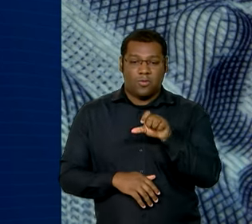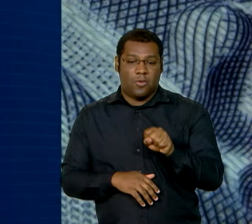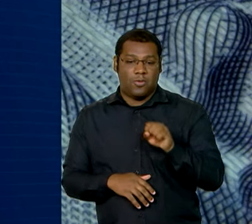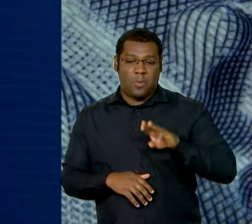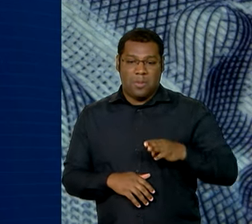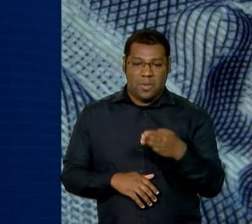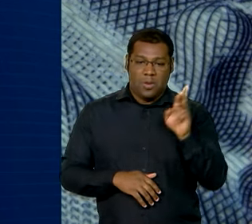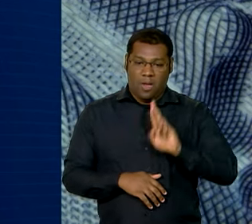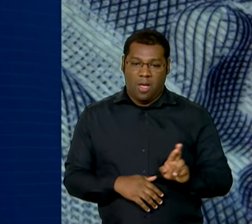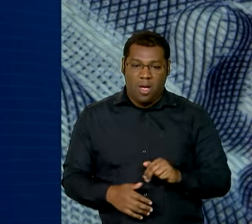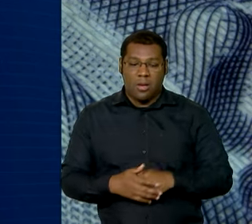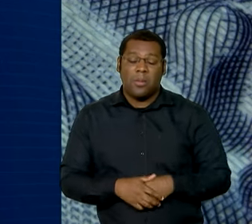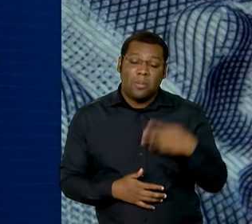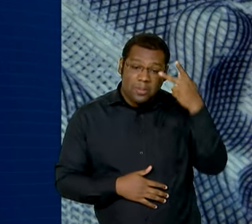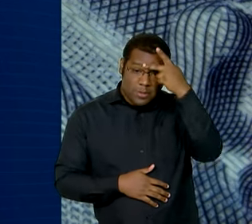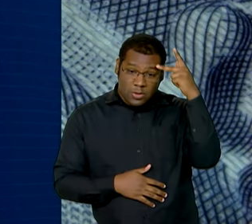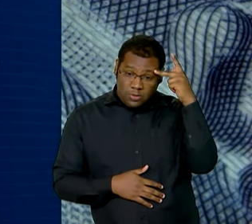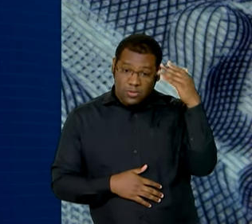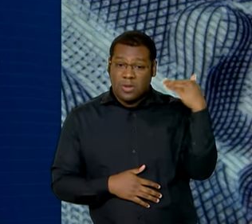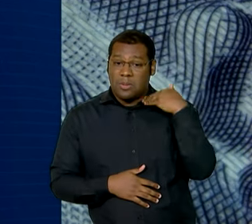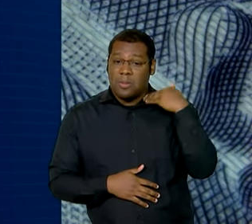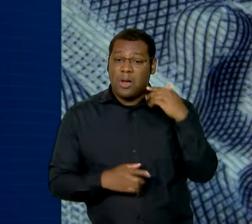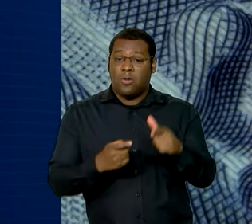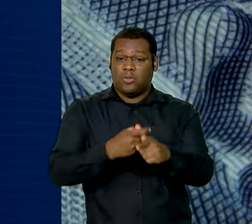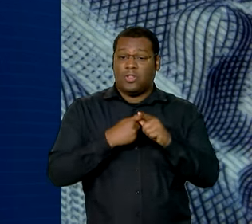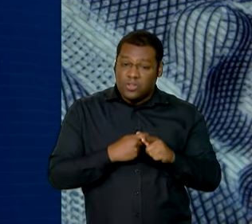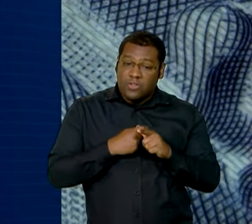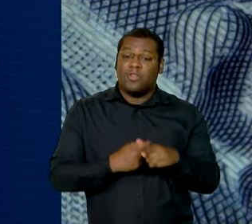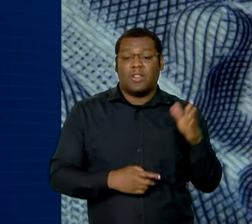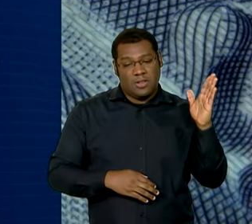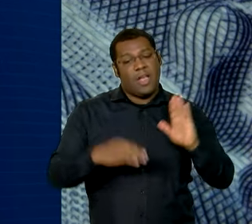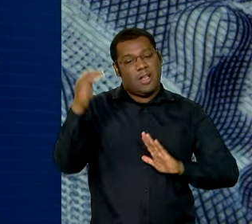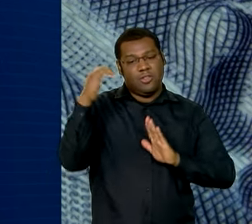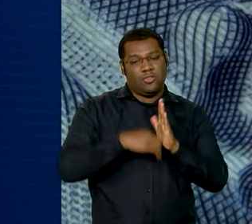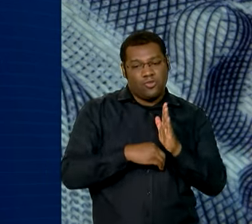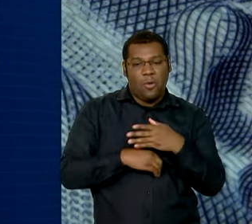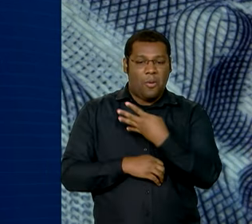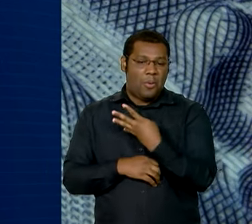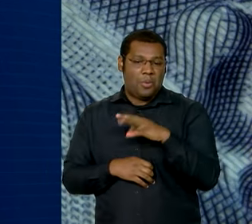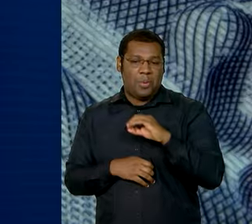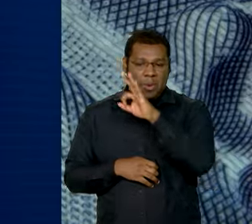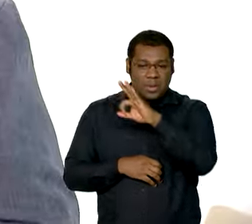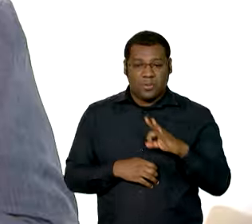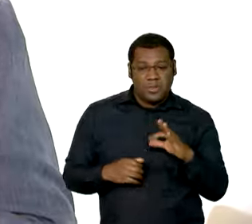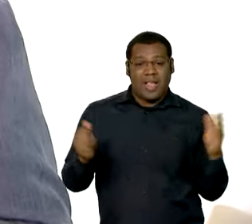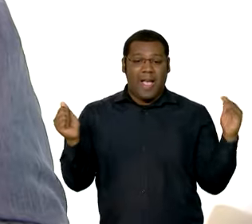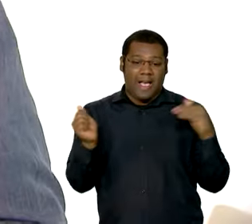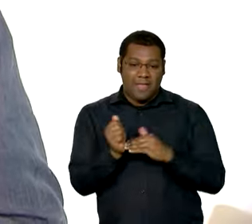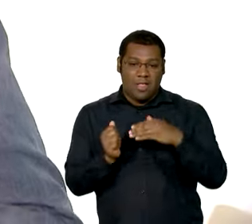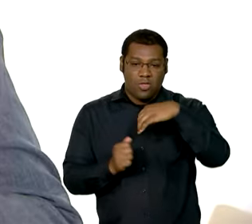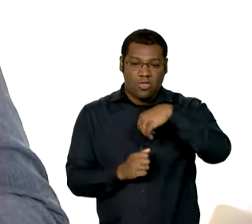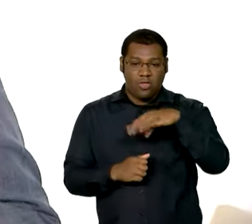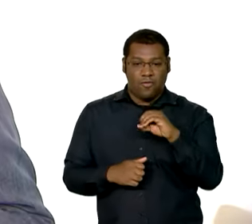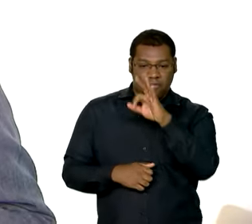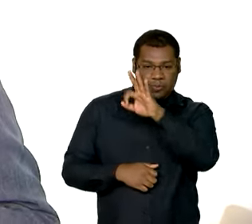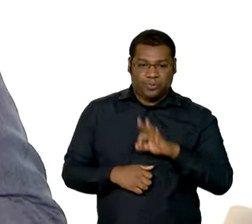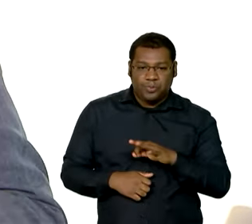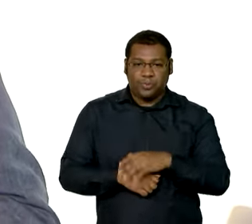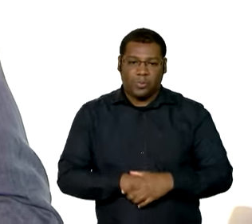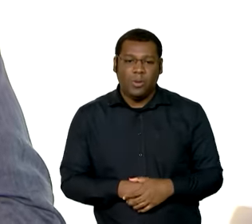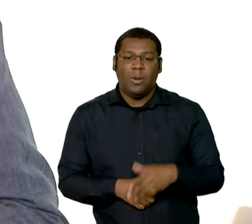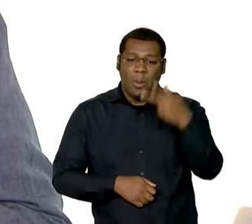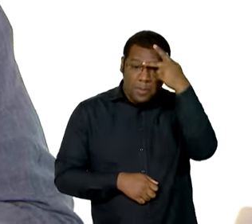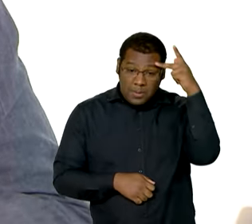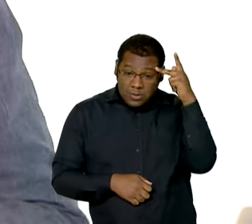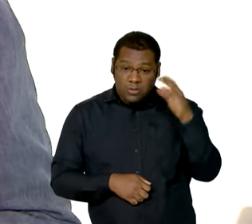bancárias. Terá descontos de 40% a 90%. Todo mundo que for pessoa jurídica,